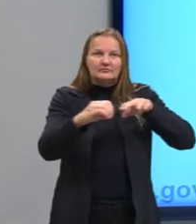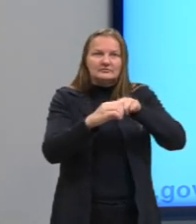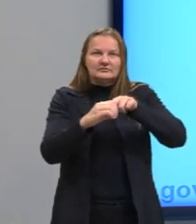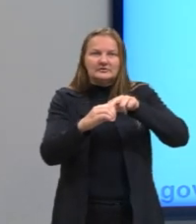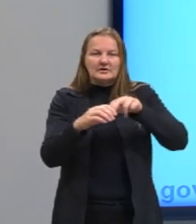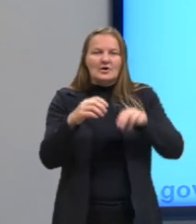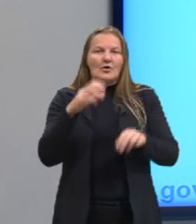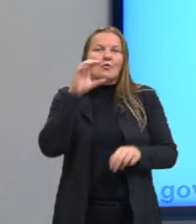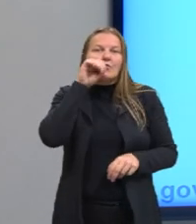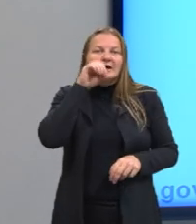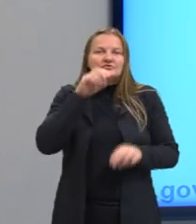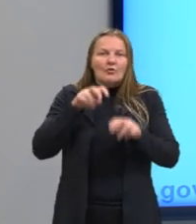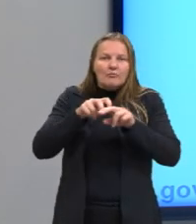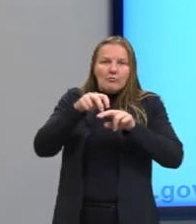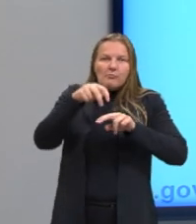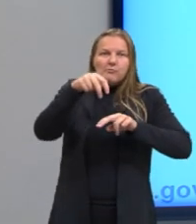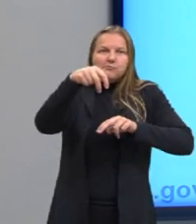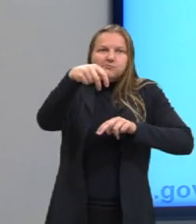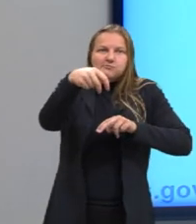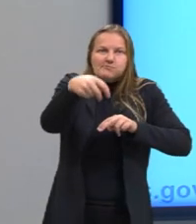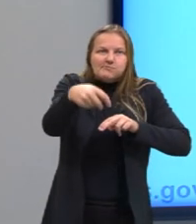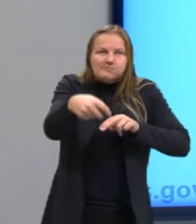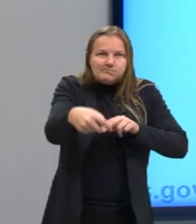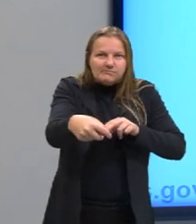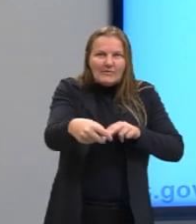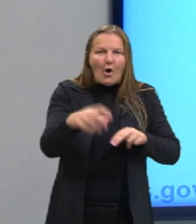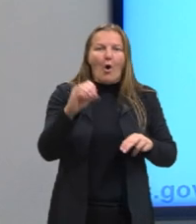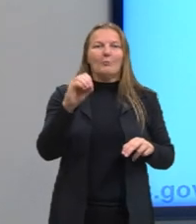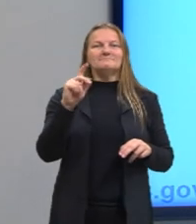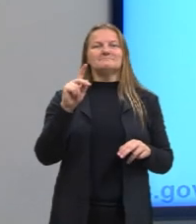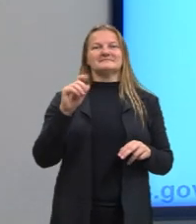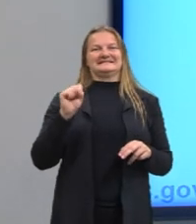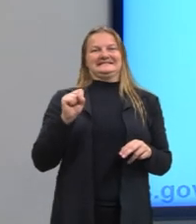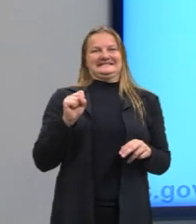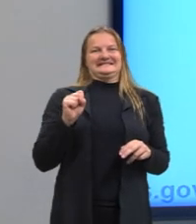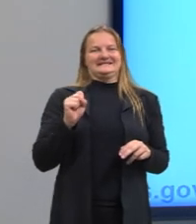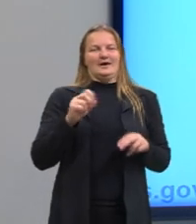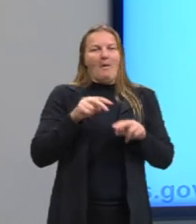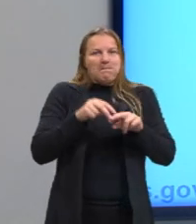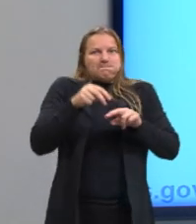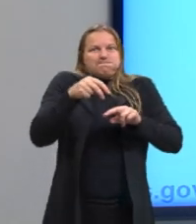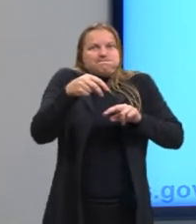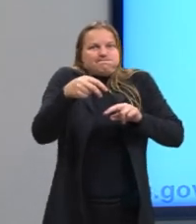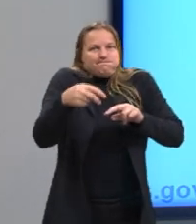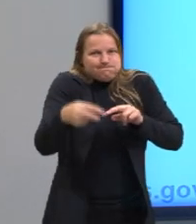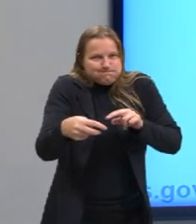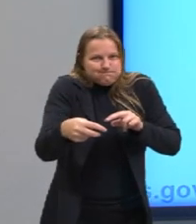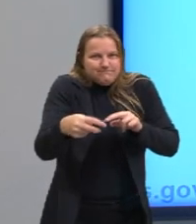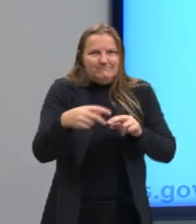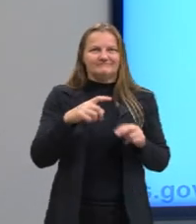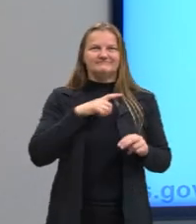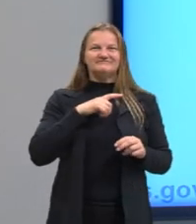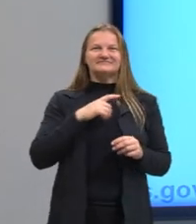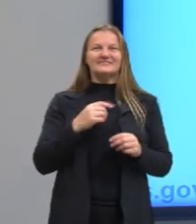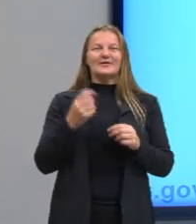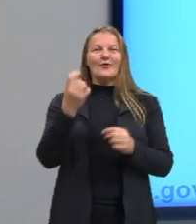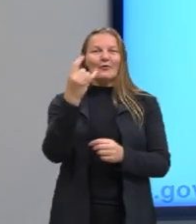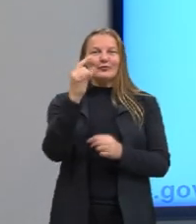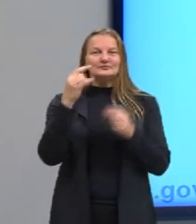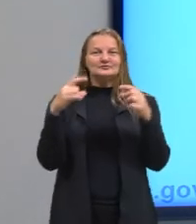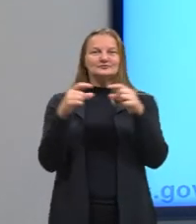lançado um pouco para frente, né? Ele fala, ops! E aqui, né? No último quadrinho, nesse quadrinho ele